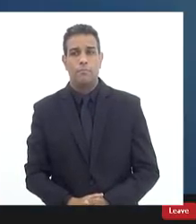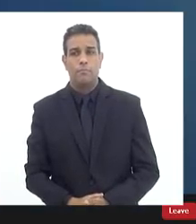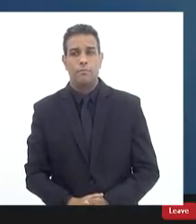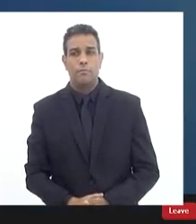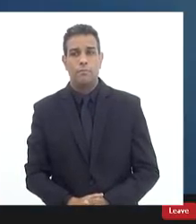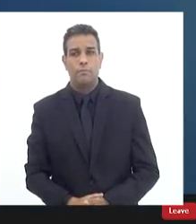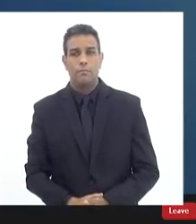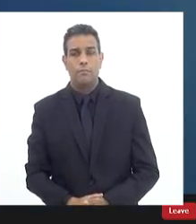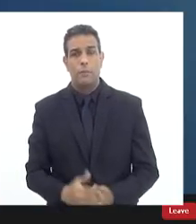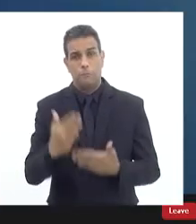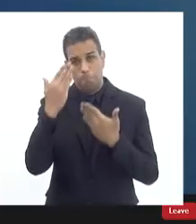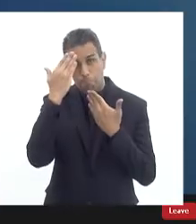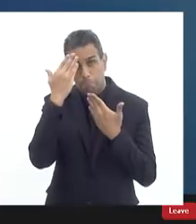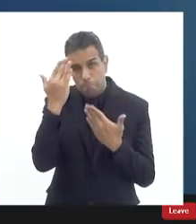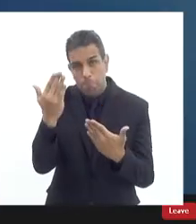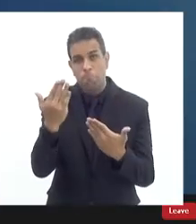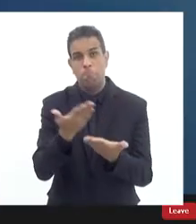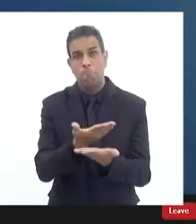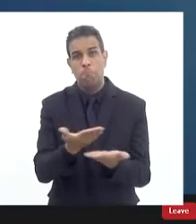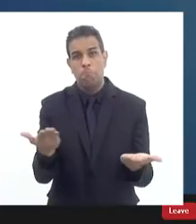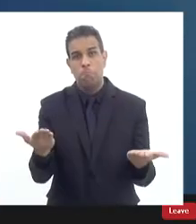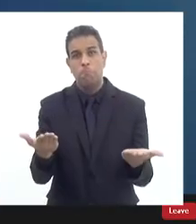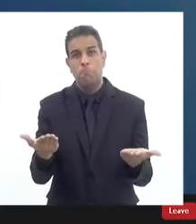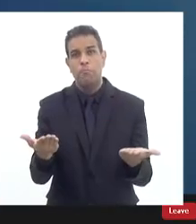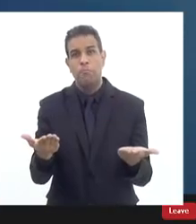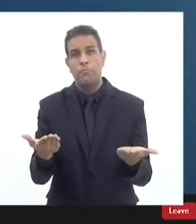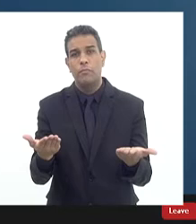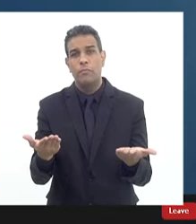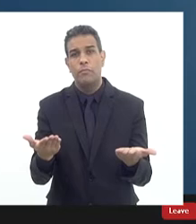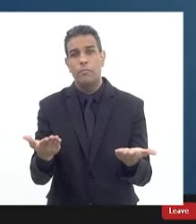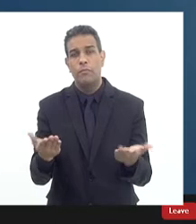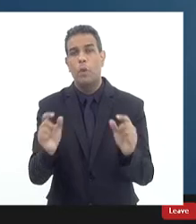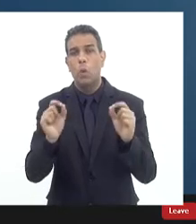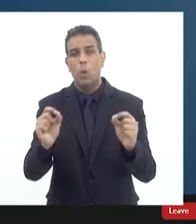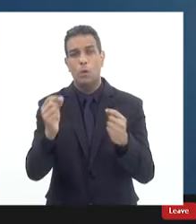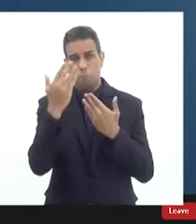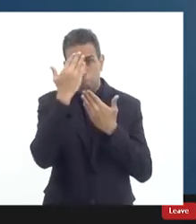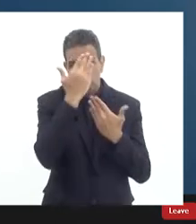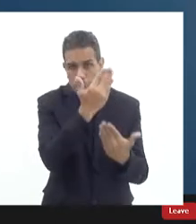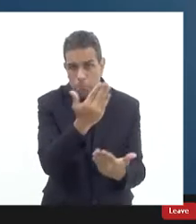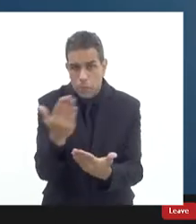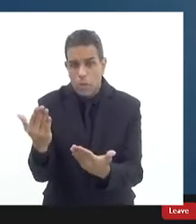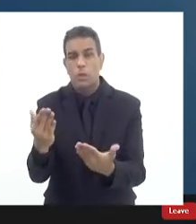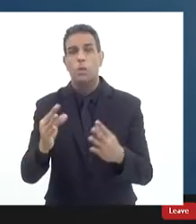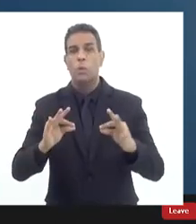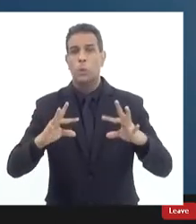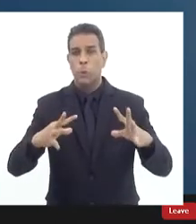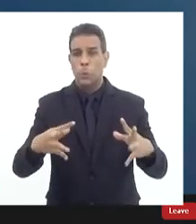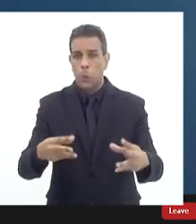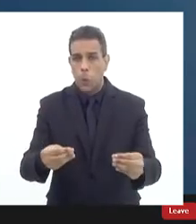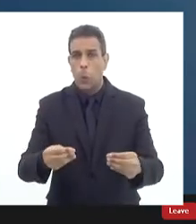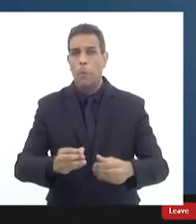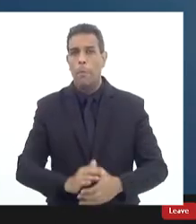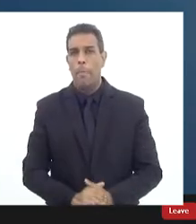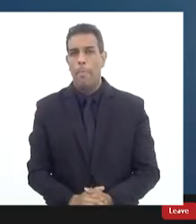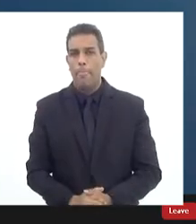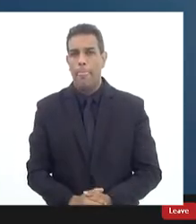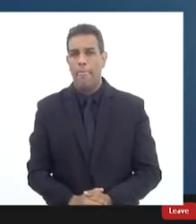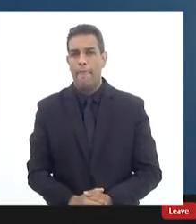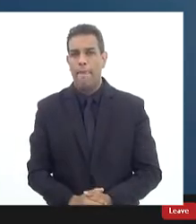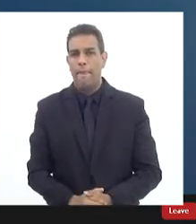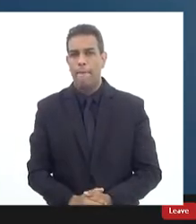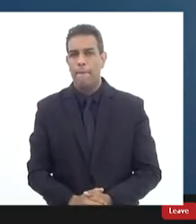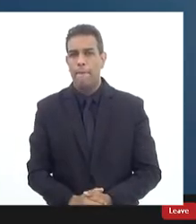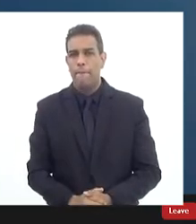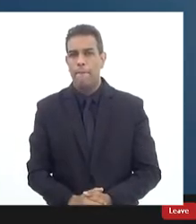Coronel Salim vamos falar rapidamente agradeço o convite assim ouvindo